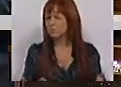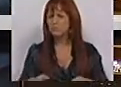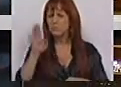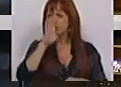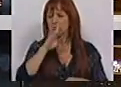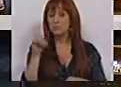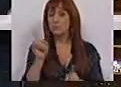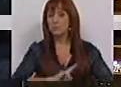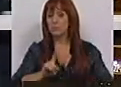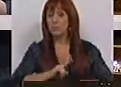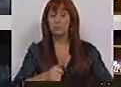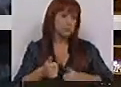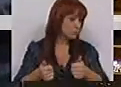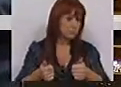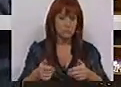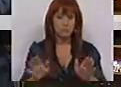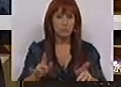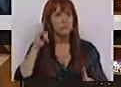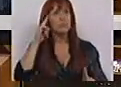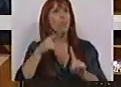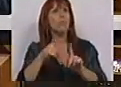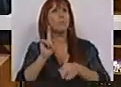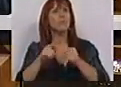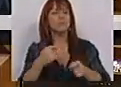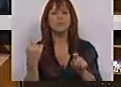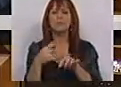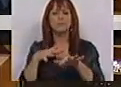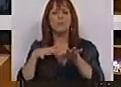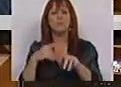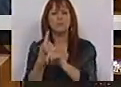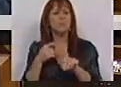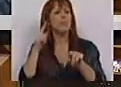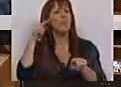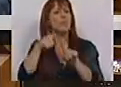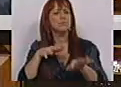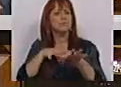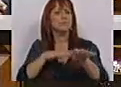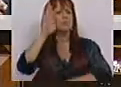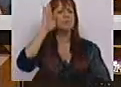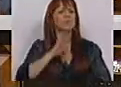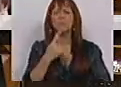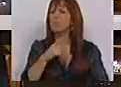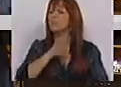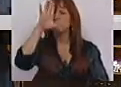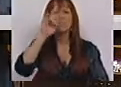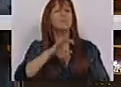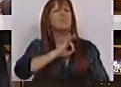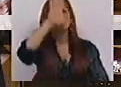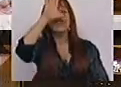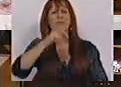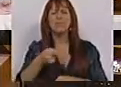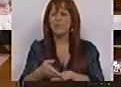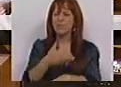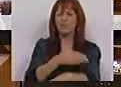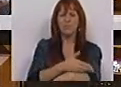de facto não, e é bem que não visa os desfiles militares, eu pergunto ao Sr. Ministro, então, que Ministro que o